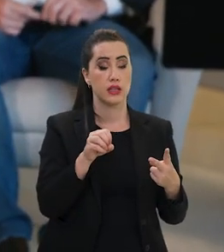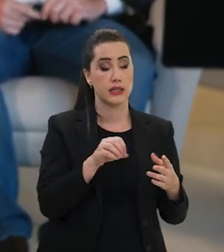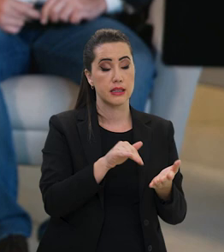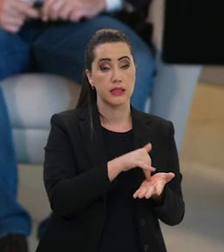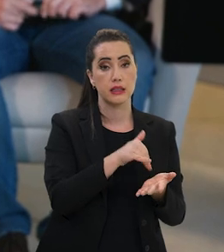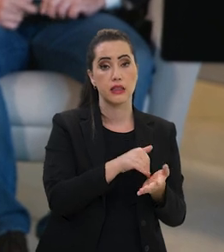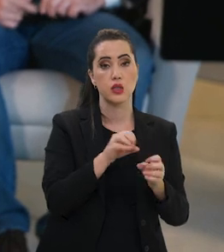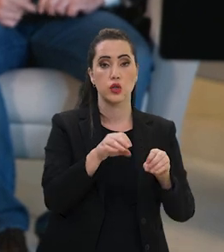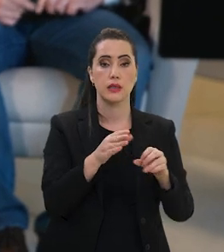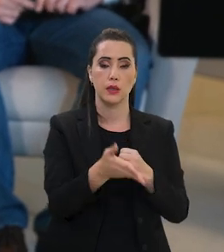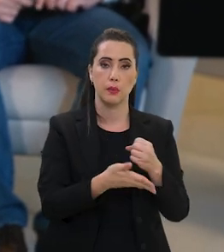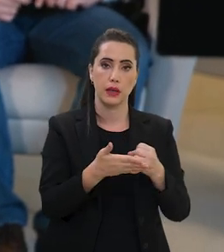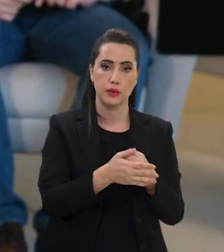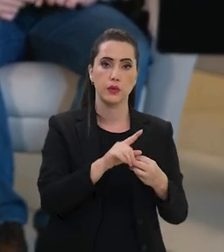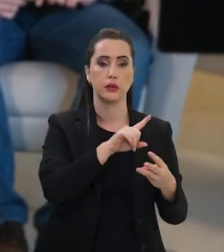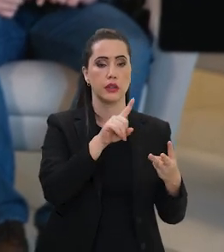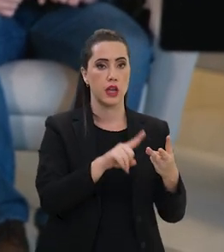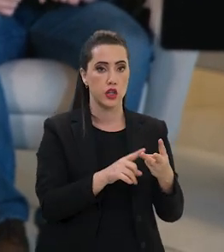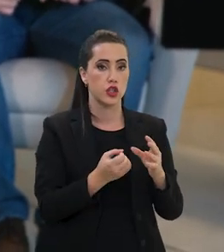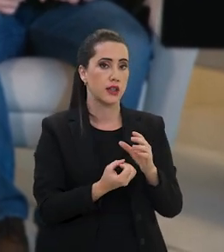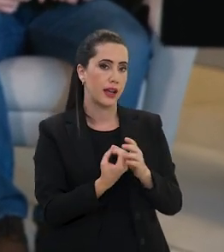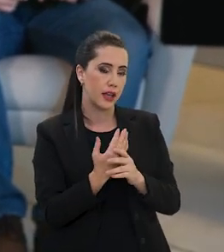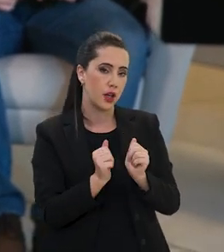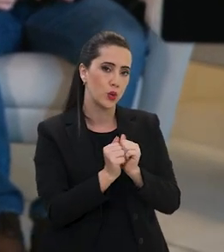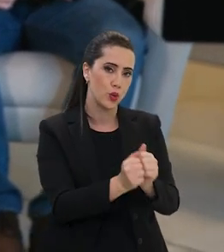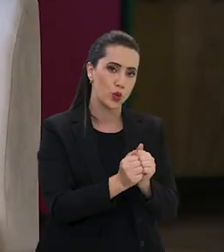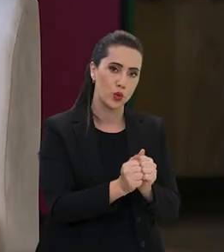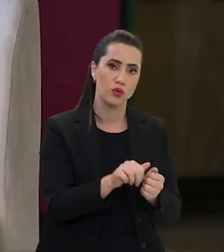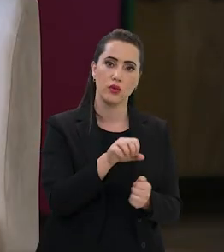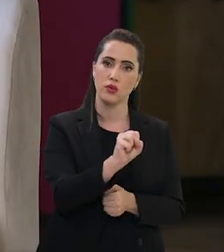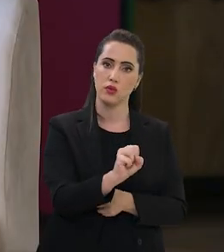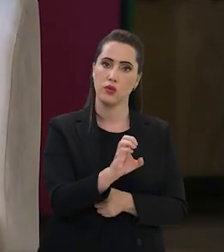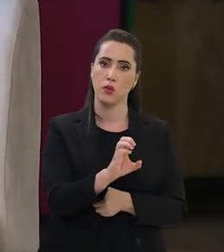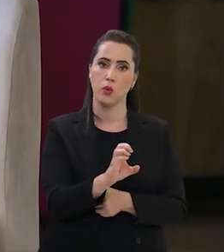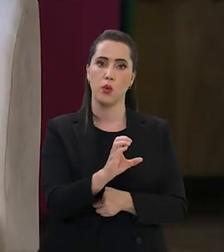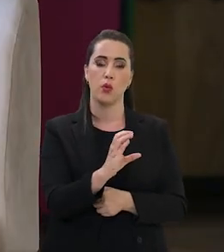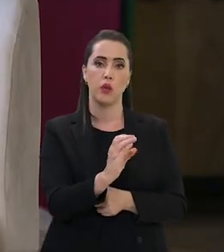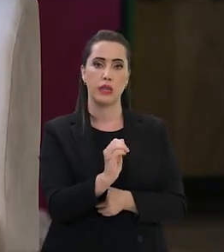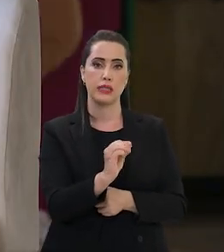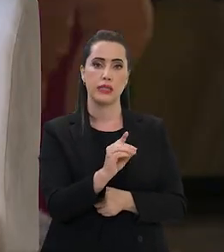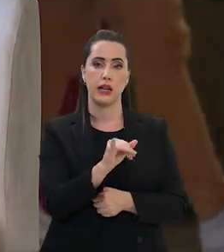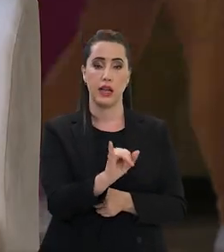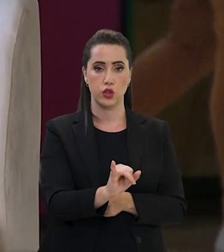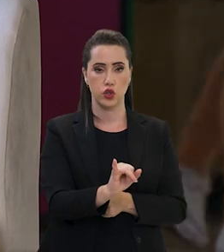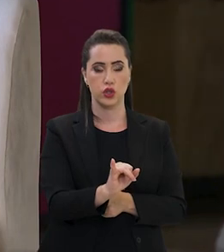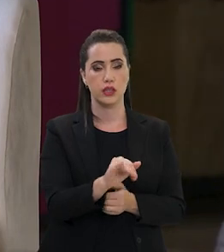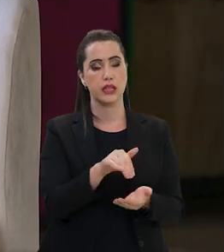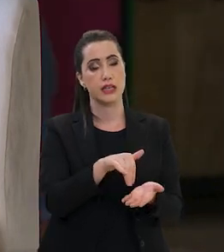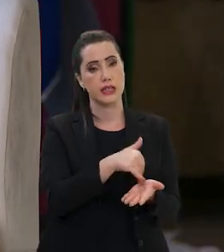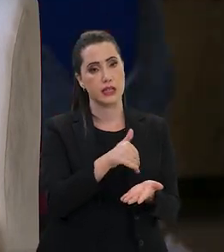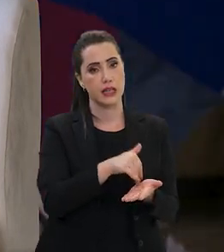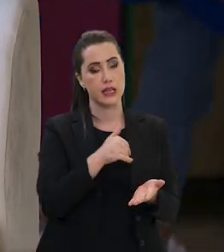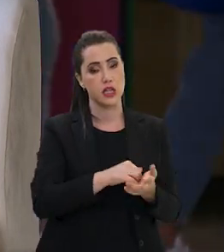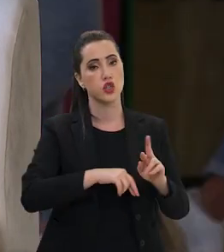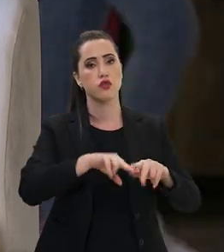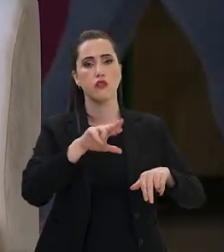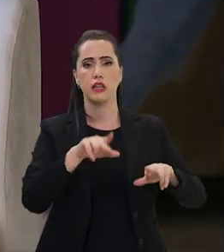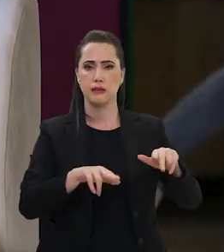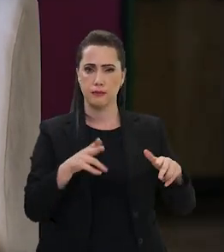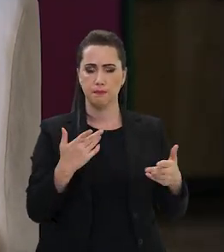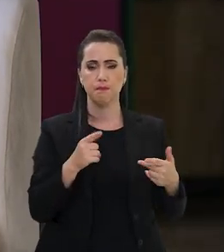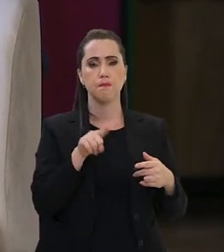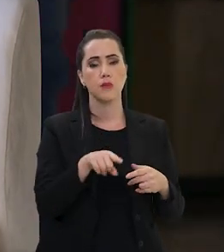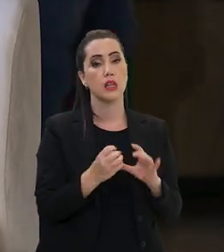e estamos gestando junto com a SECAD, que é a nossa Secretaria de Diversidade que foi reativada agora no governo